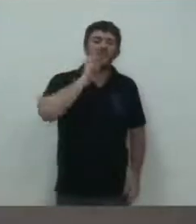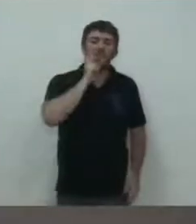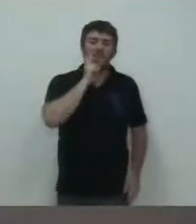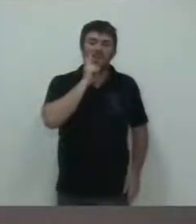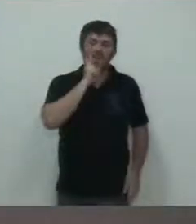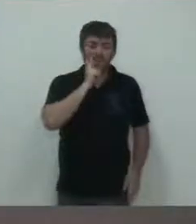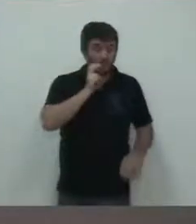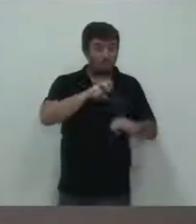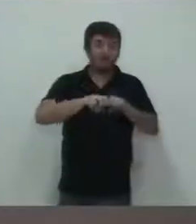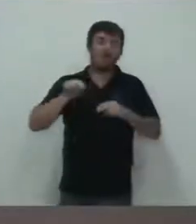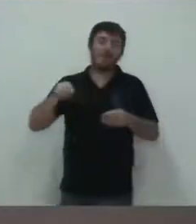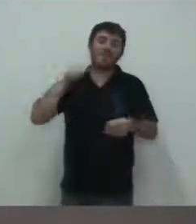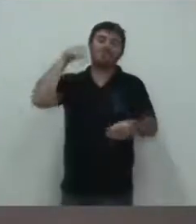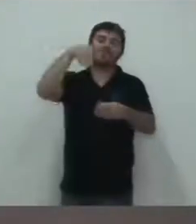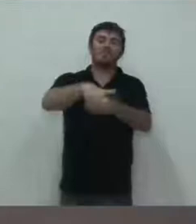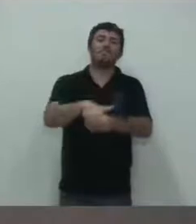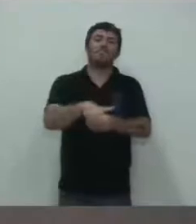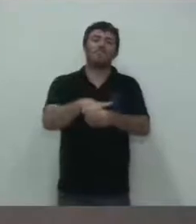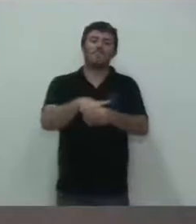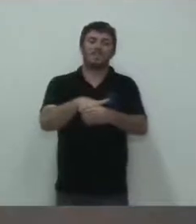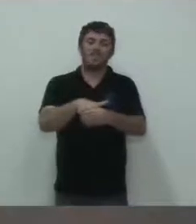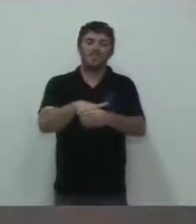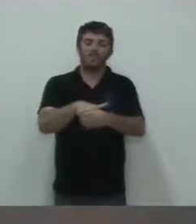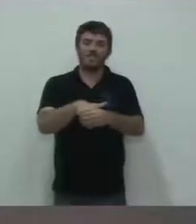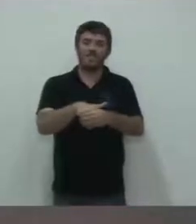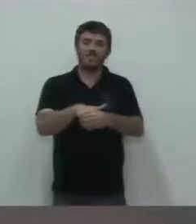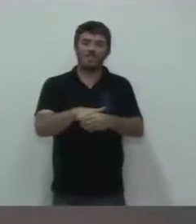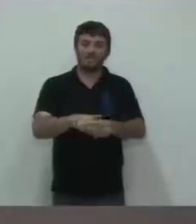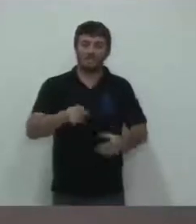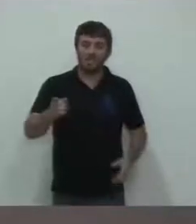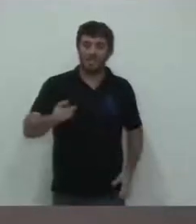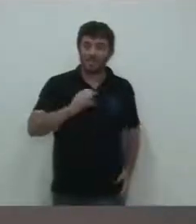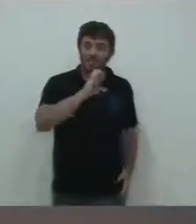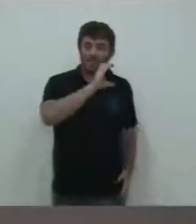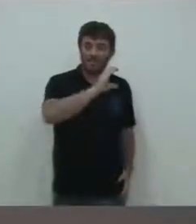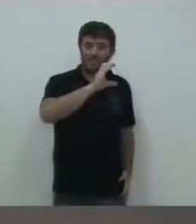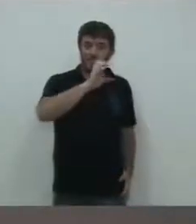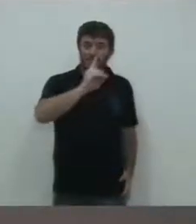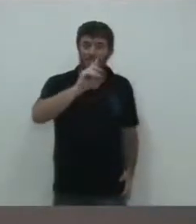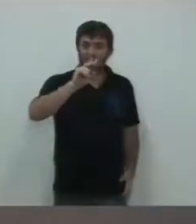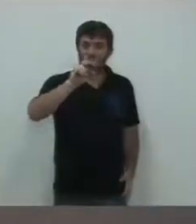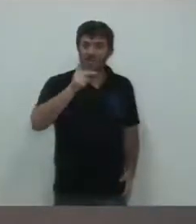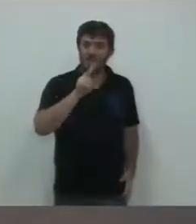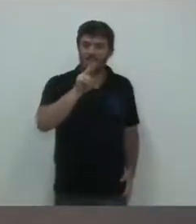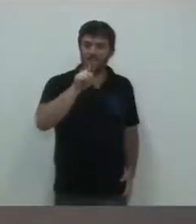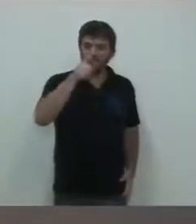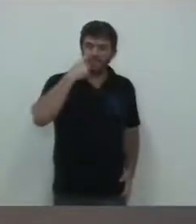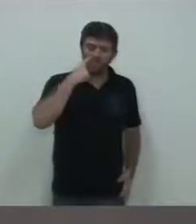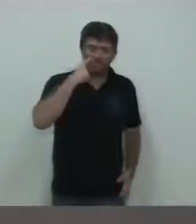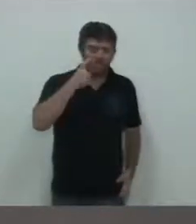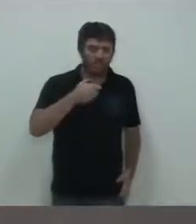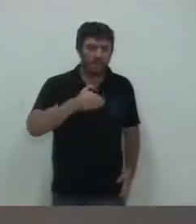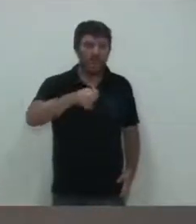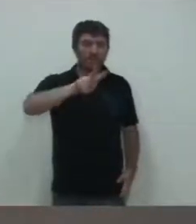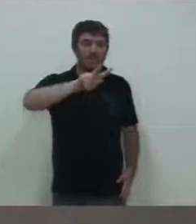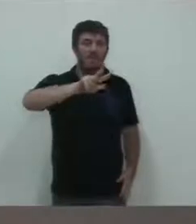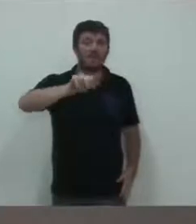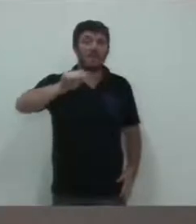para isso? Pode ver. As entregas dos prédios do CDHU sempre é feita próximo à eleição.